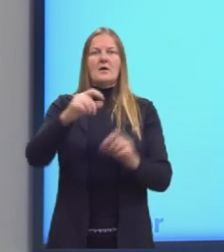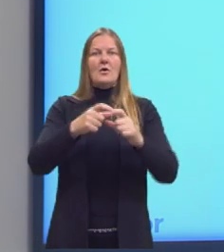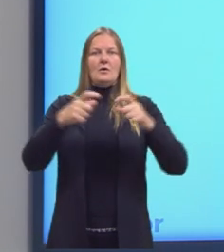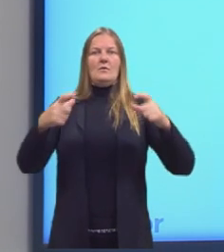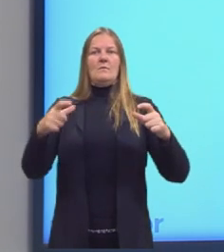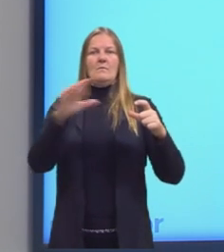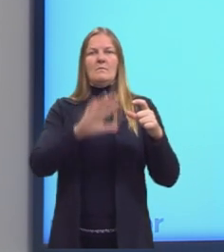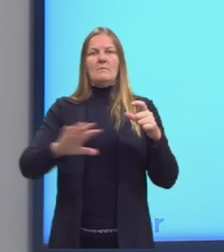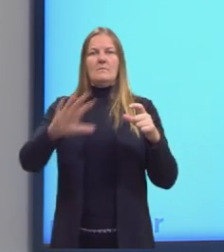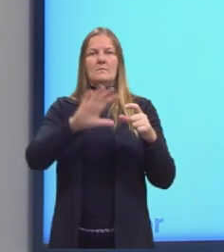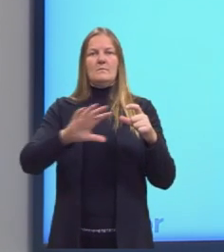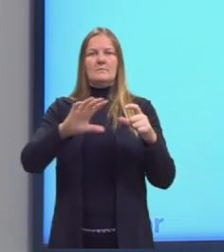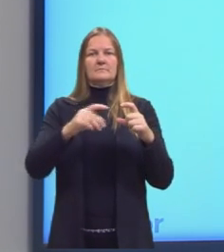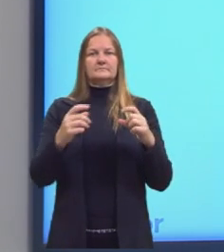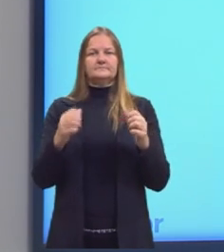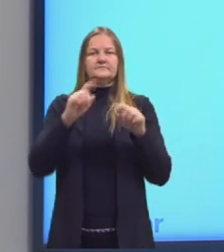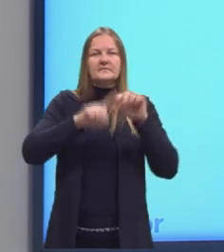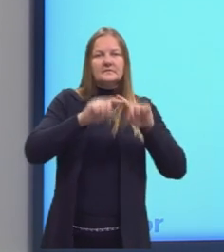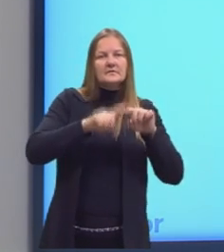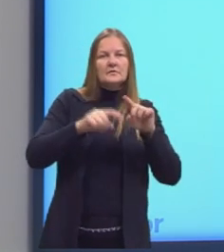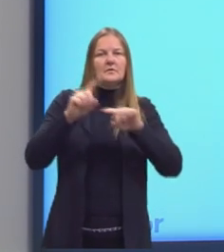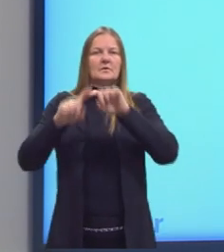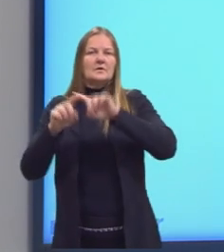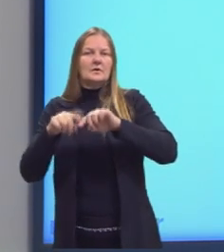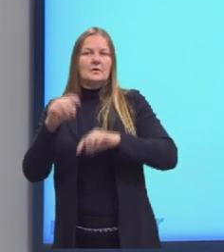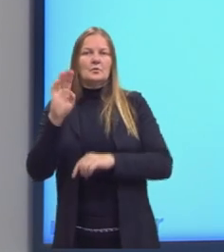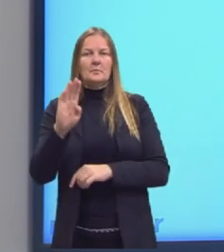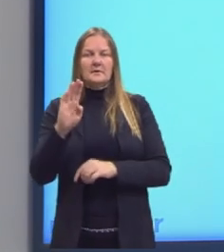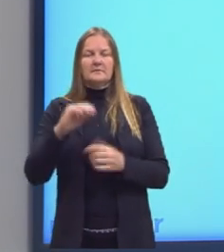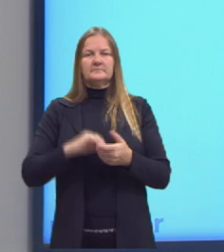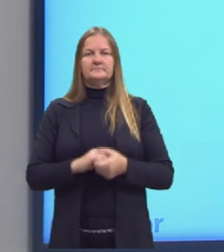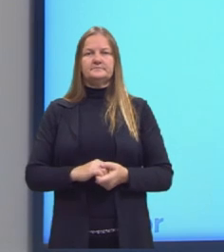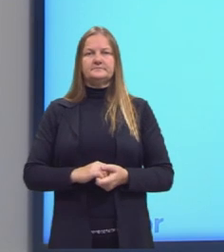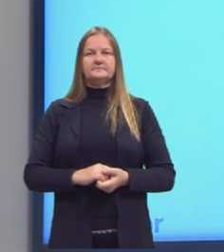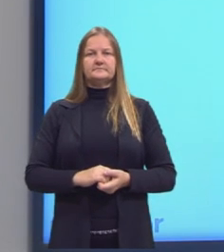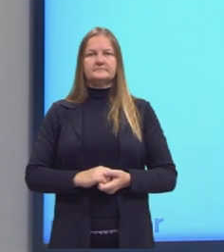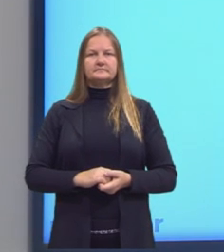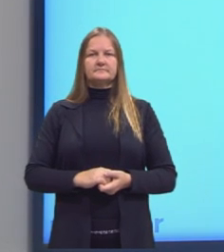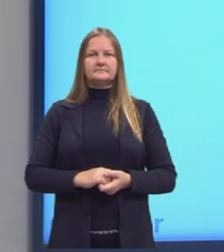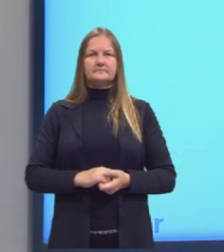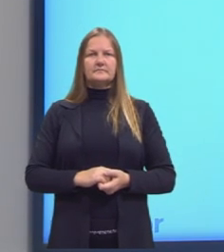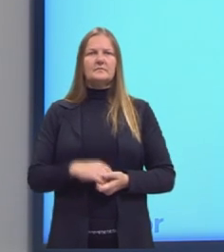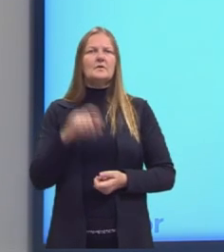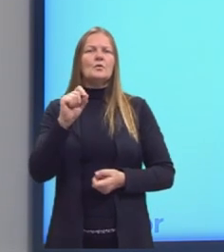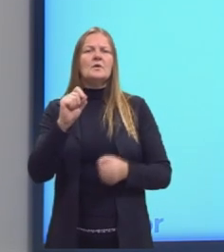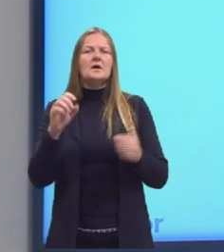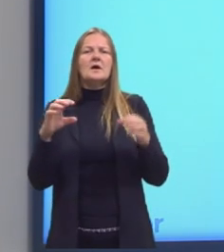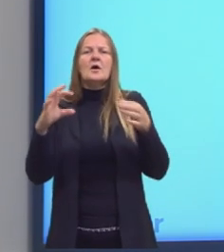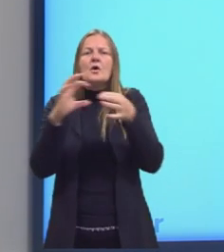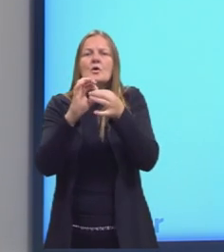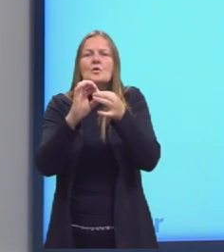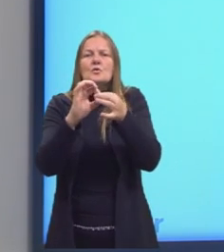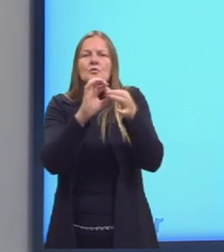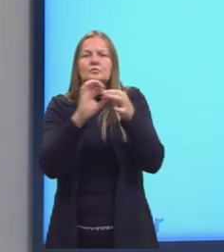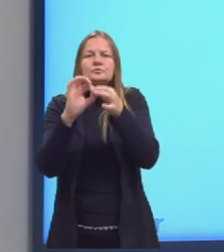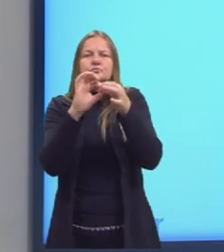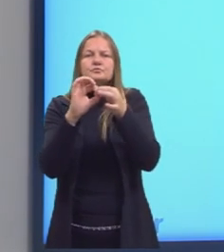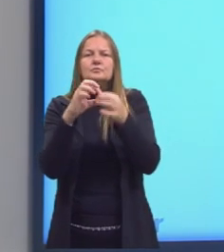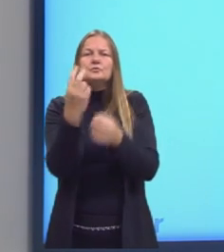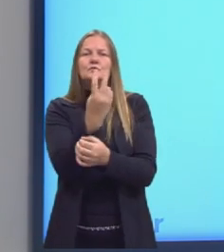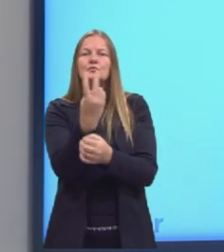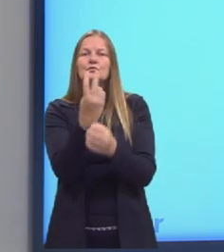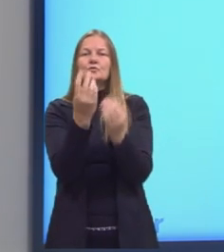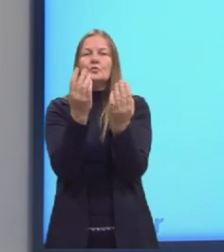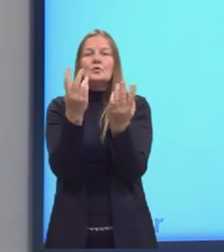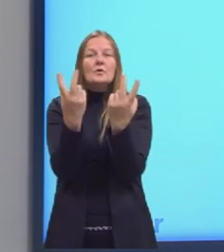Juntei todos os elementos que tinham no A e no B. O que que seria a intersecção? Intersecção é o que